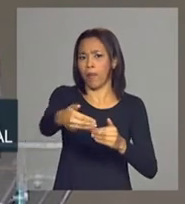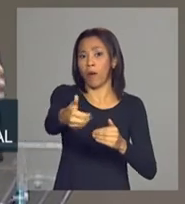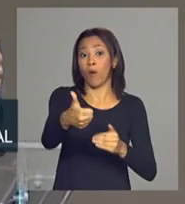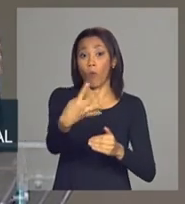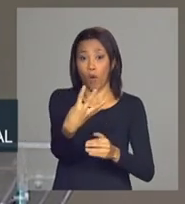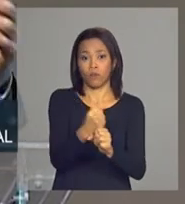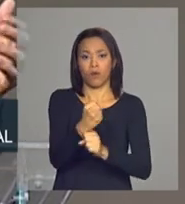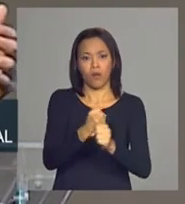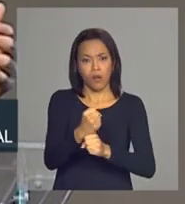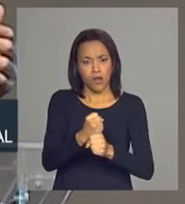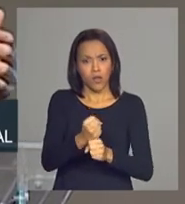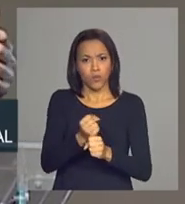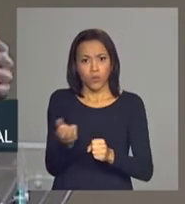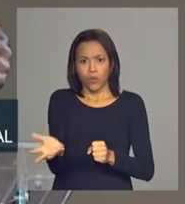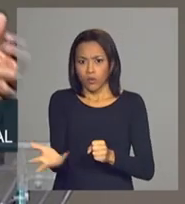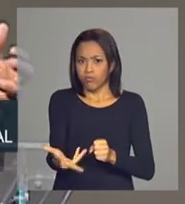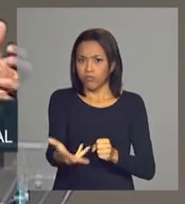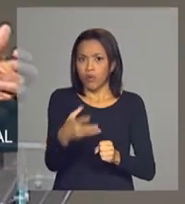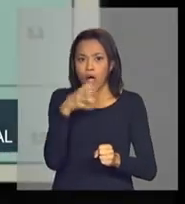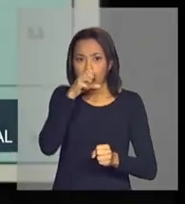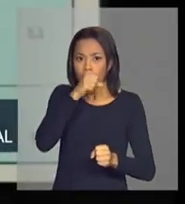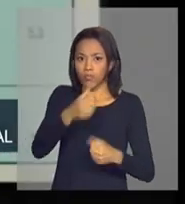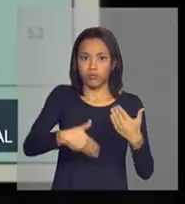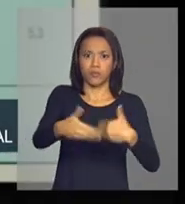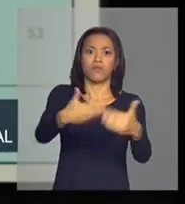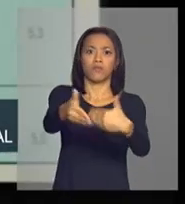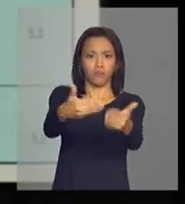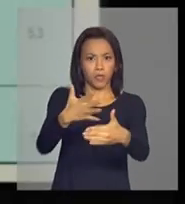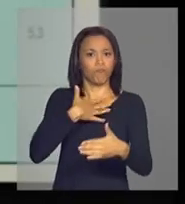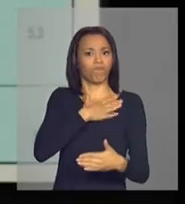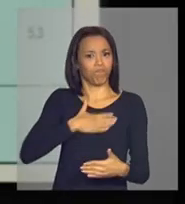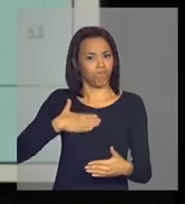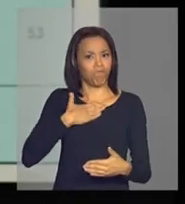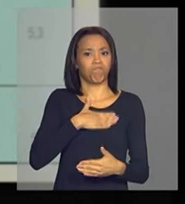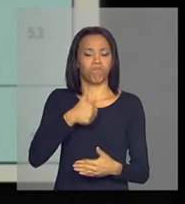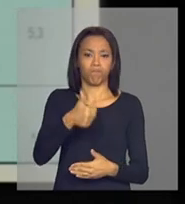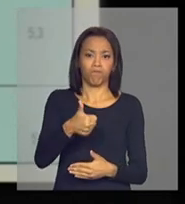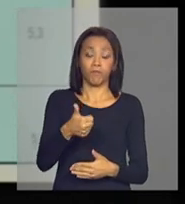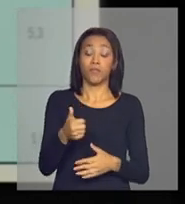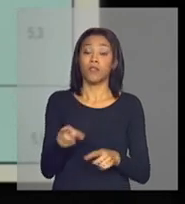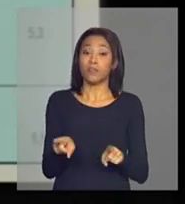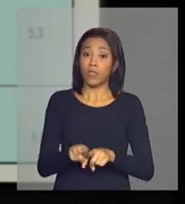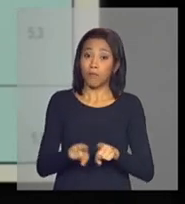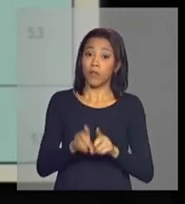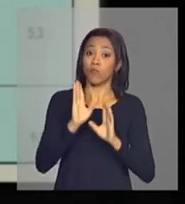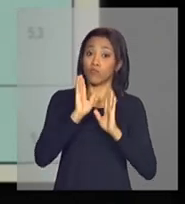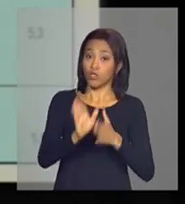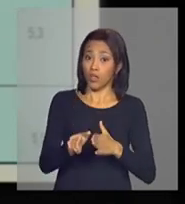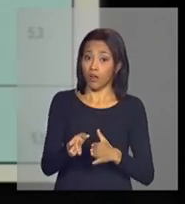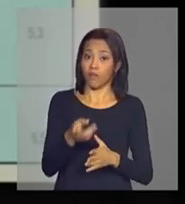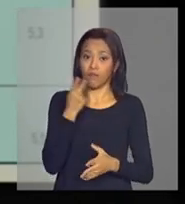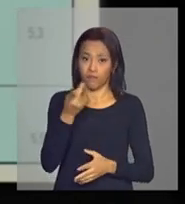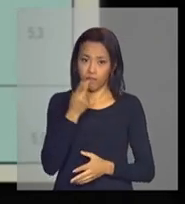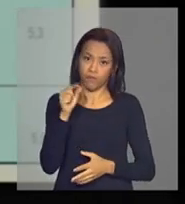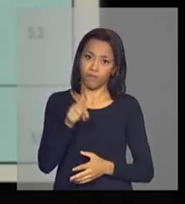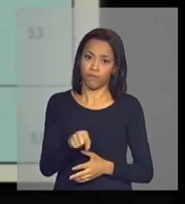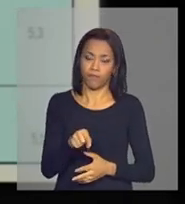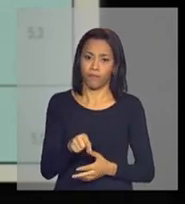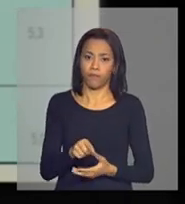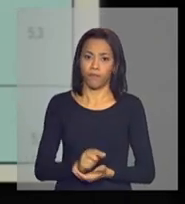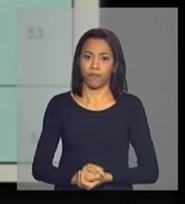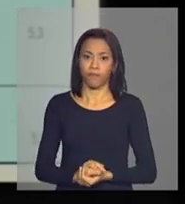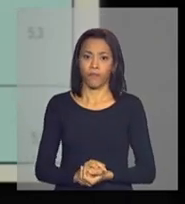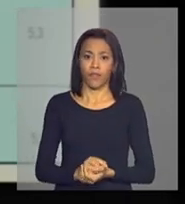anos um ritmo de crescimento bastante satisfatório e como eu já sublinhara a